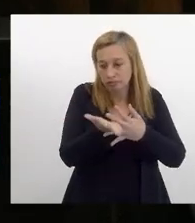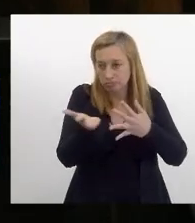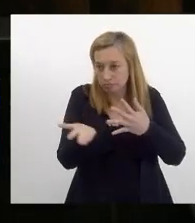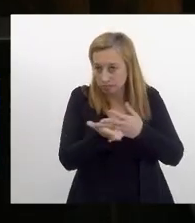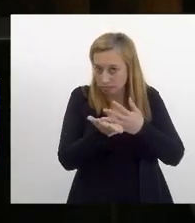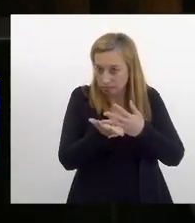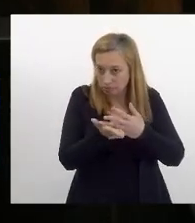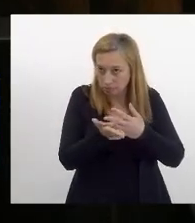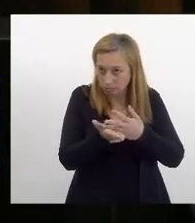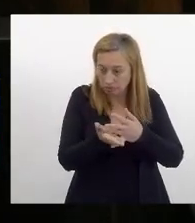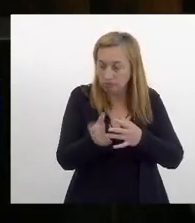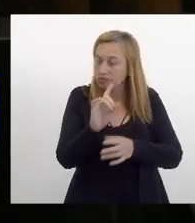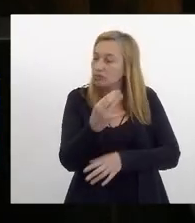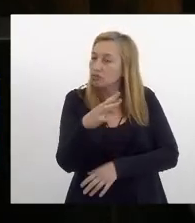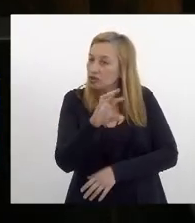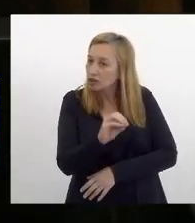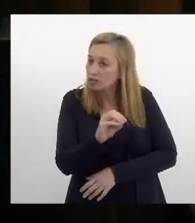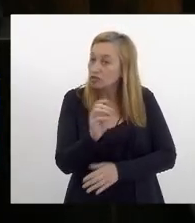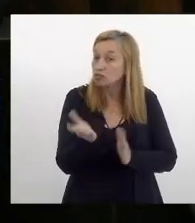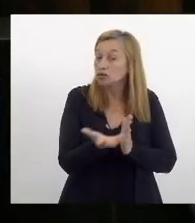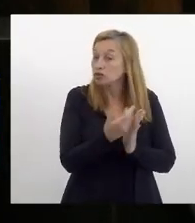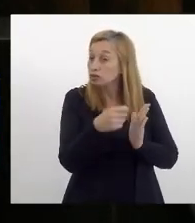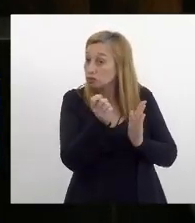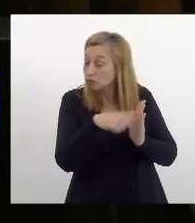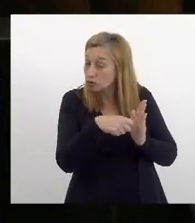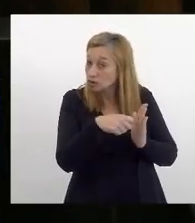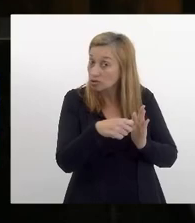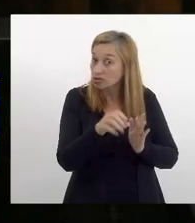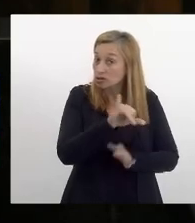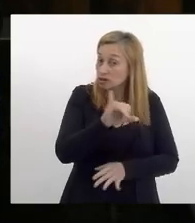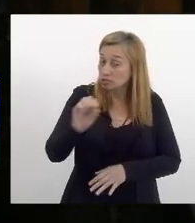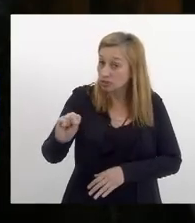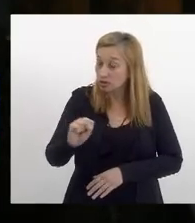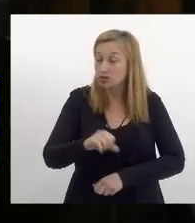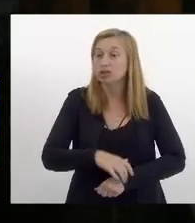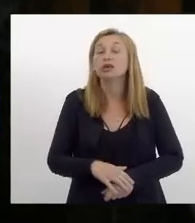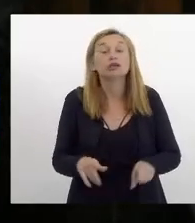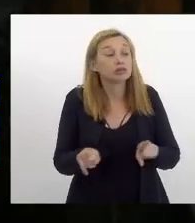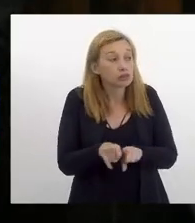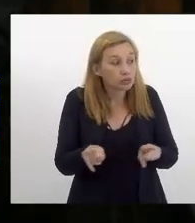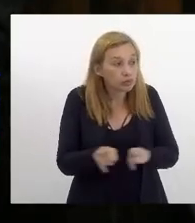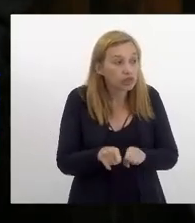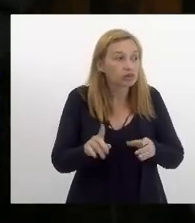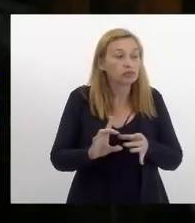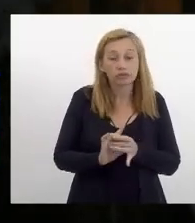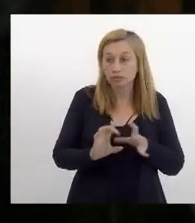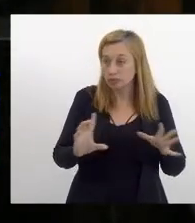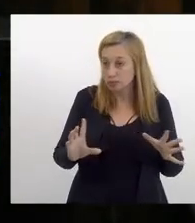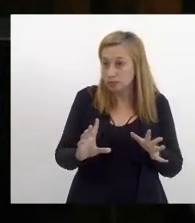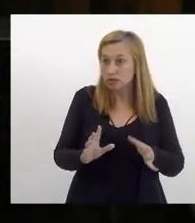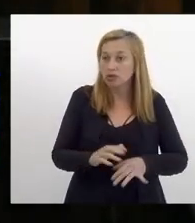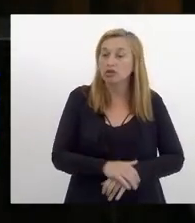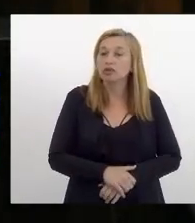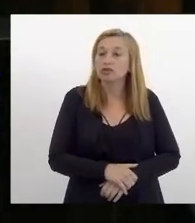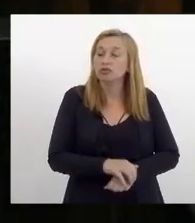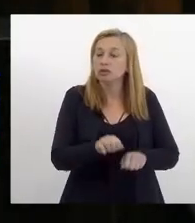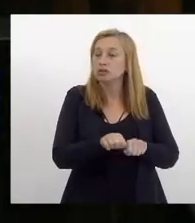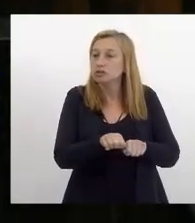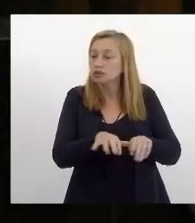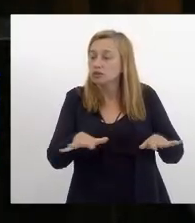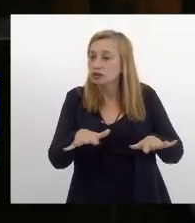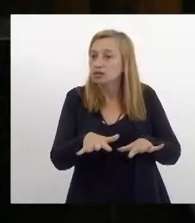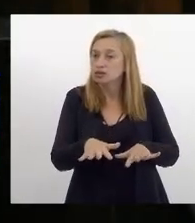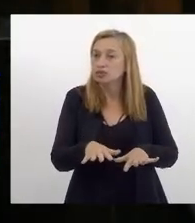dos créditos tributários de ICMS também permitiu que fosse estendido